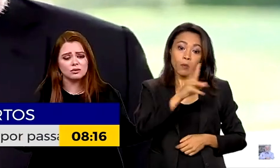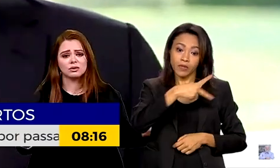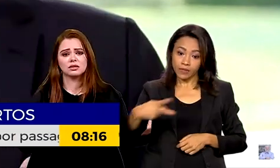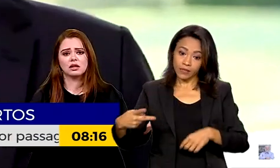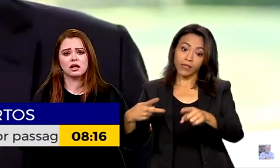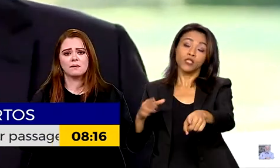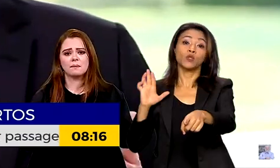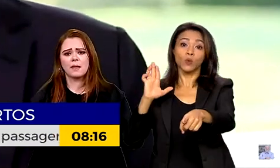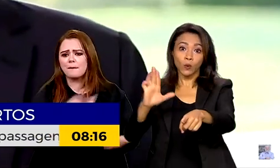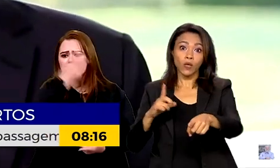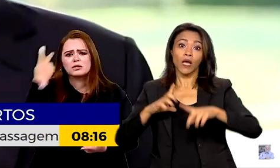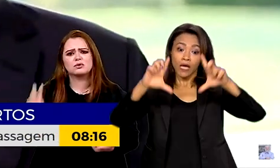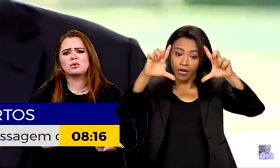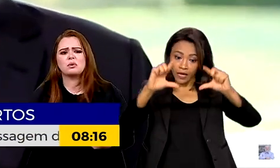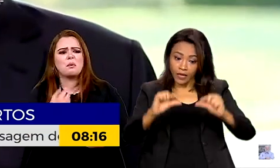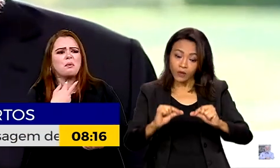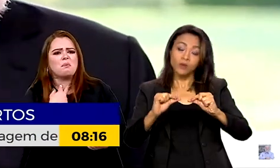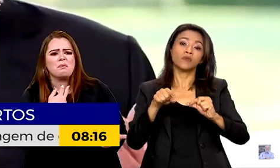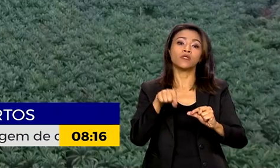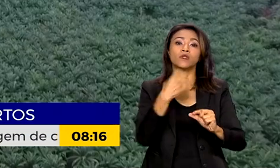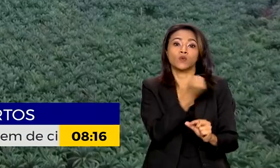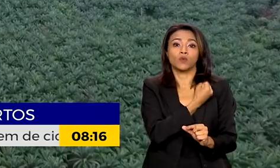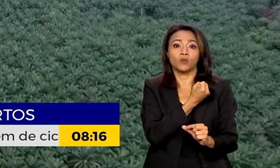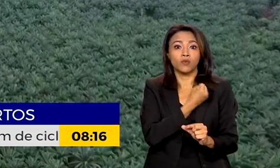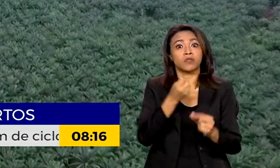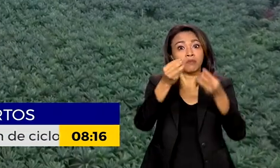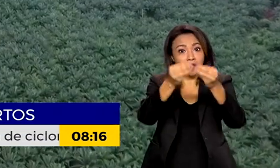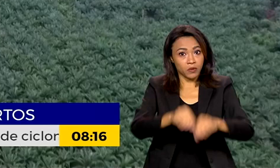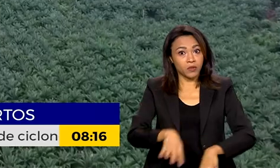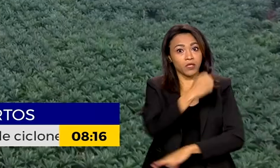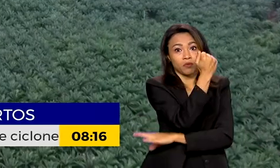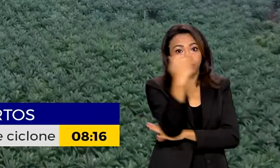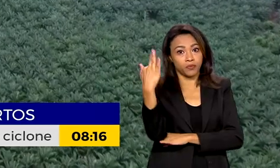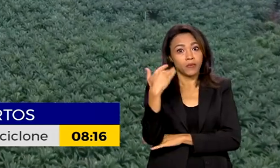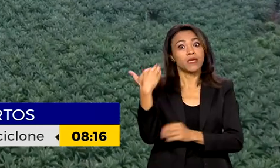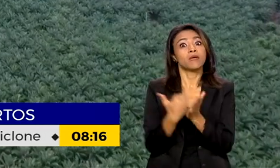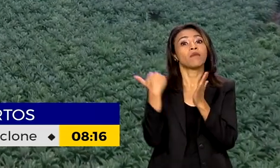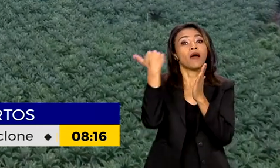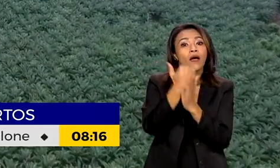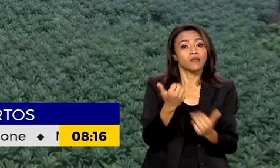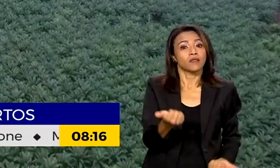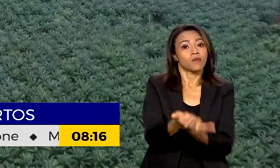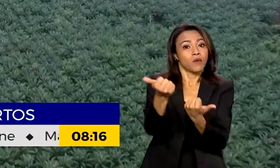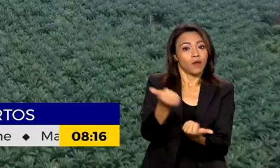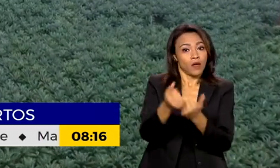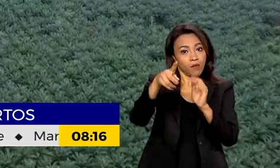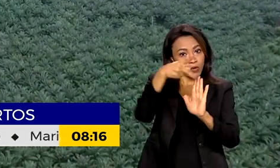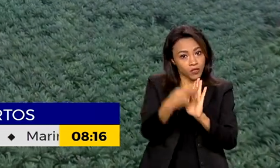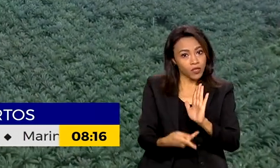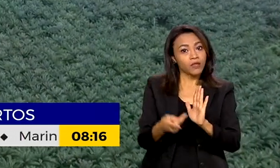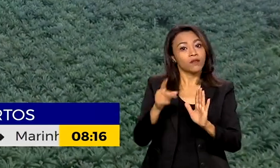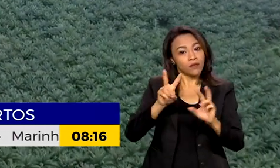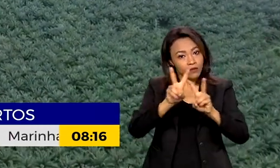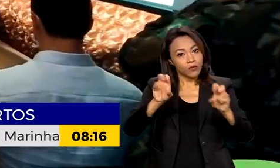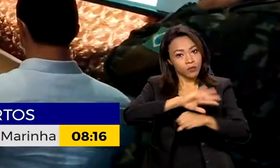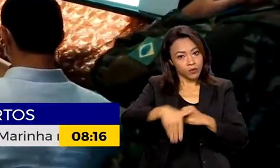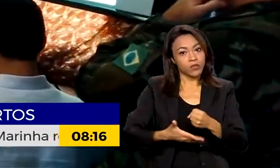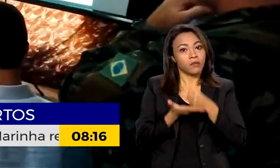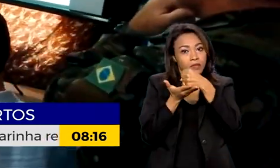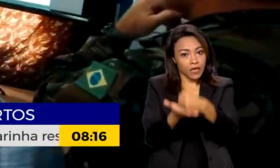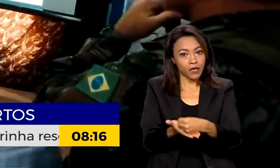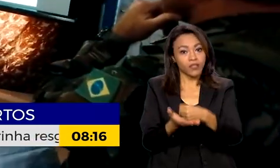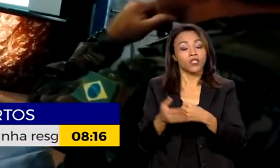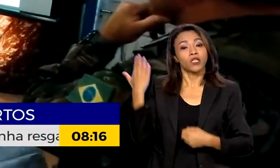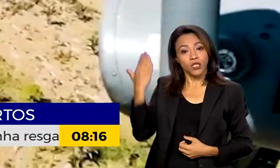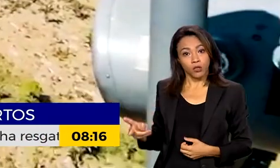reduzir os índices que prejudicam o meio ambiente e aumentar projetos que valorizam a sustentabilidade no país. E